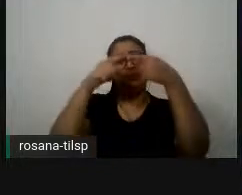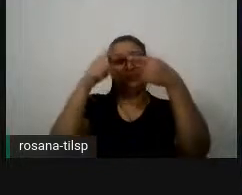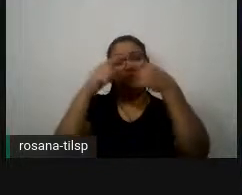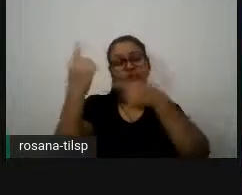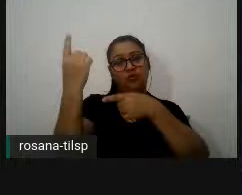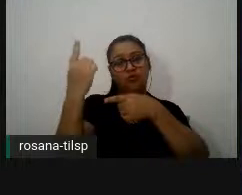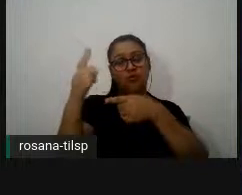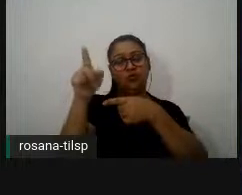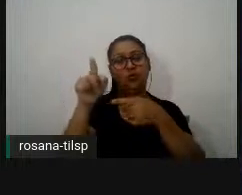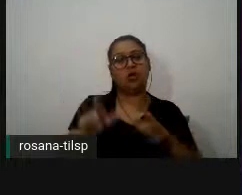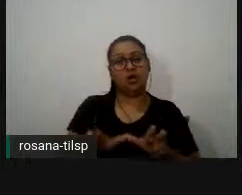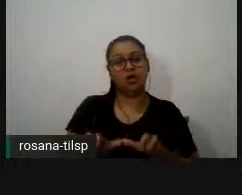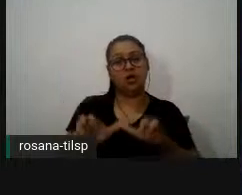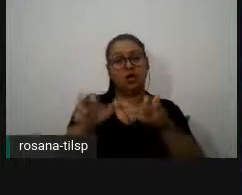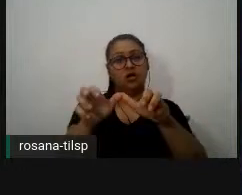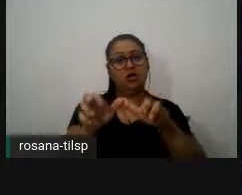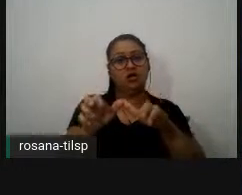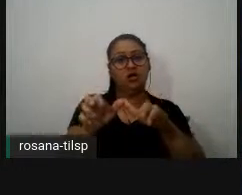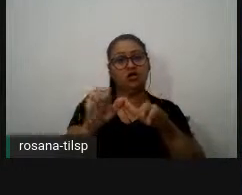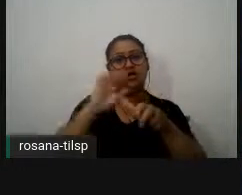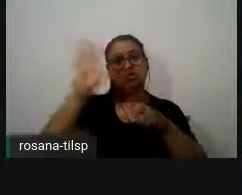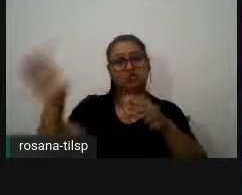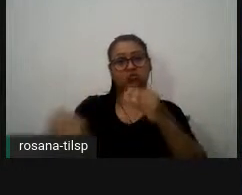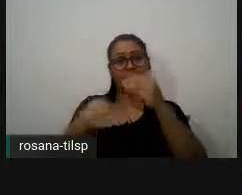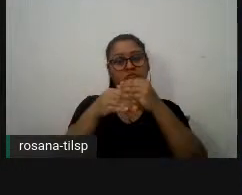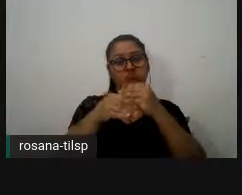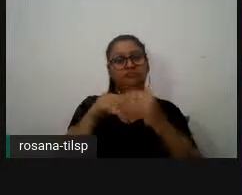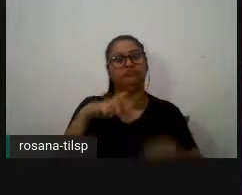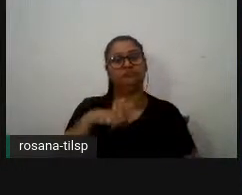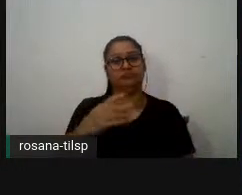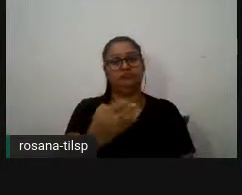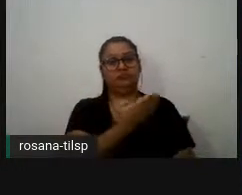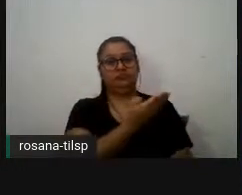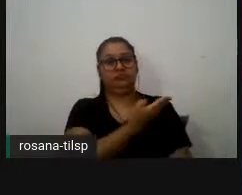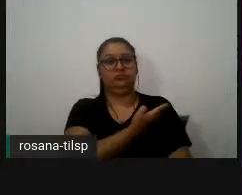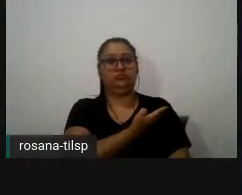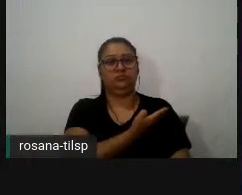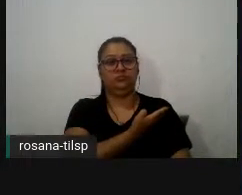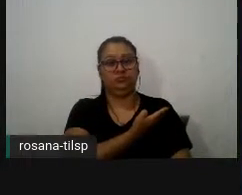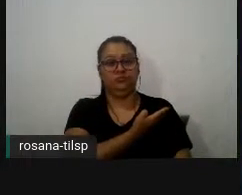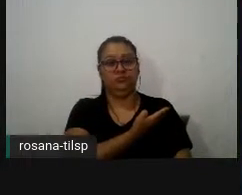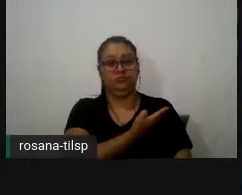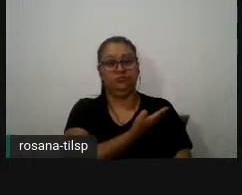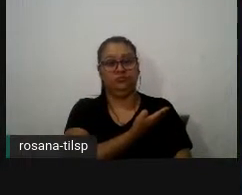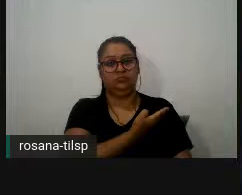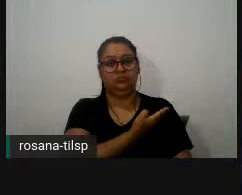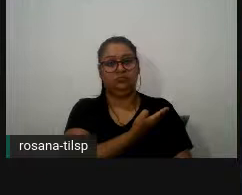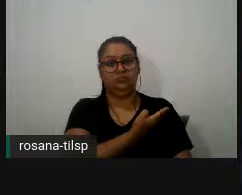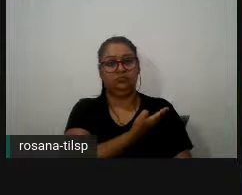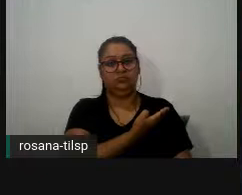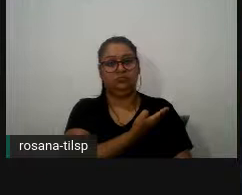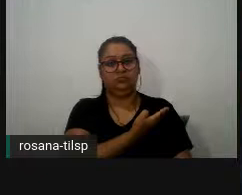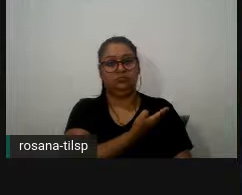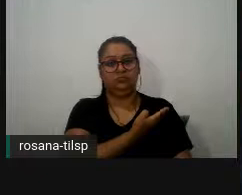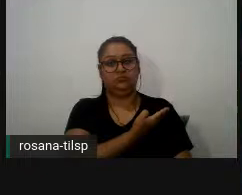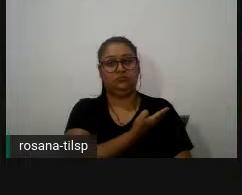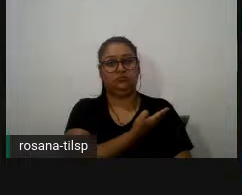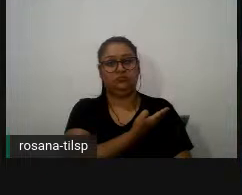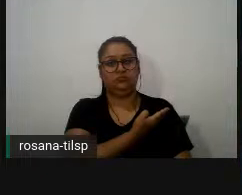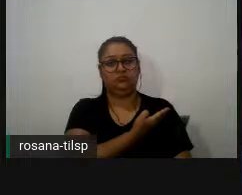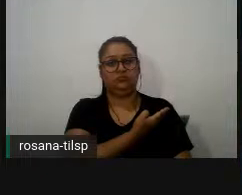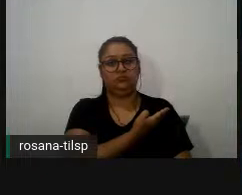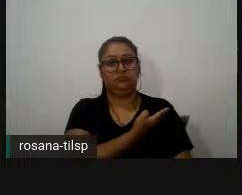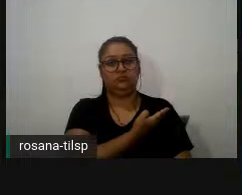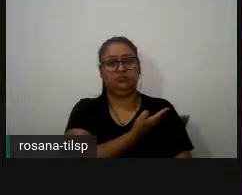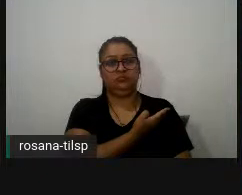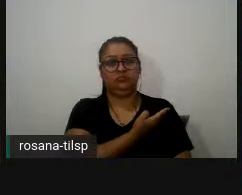analisar o conteúdo temático então temos o nascimento de um planeta foi captado pela primeira vez na história